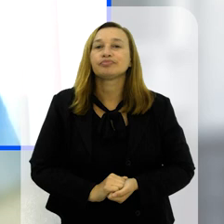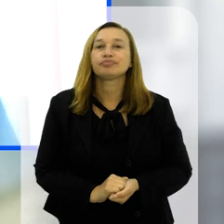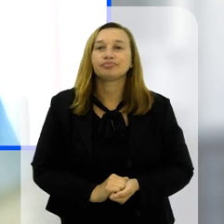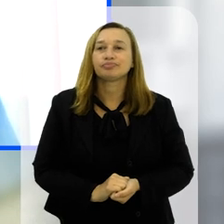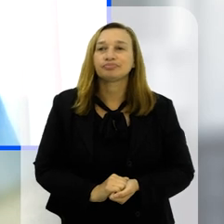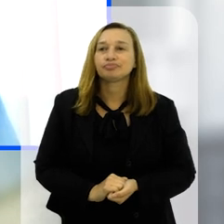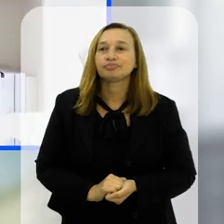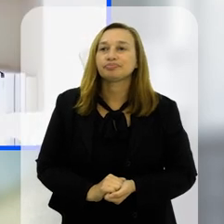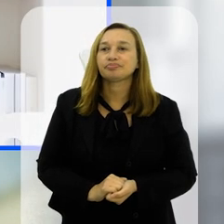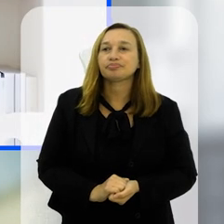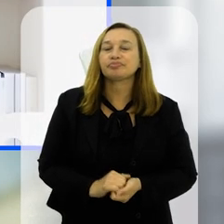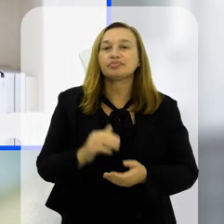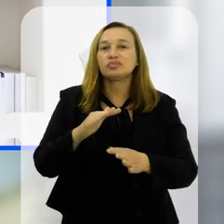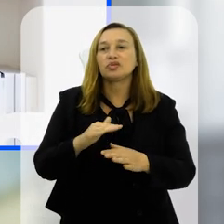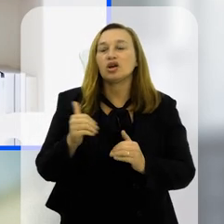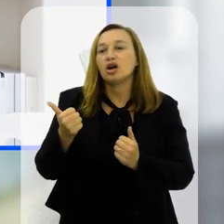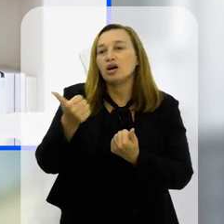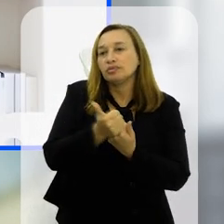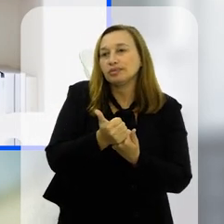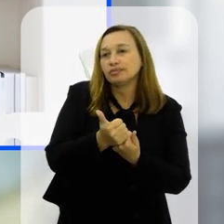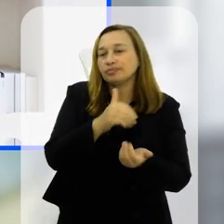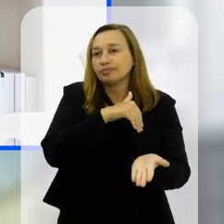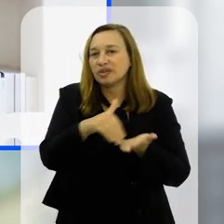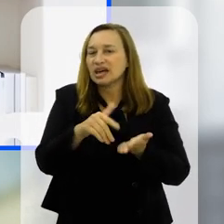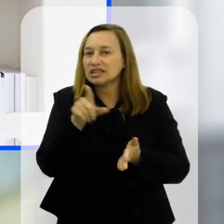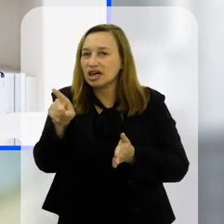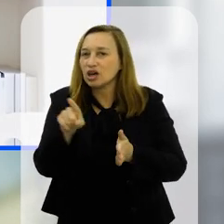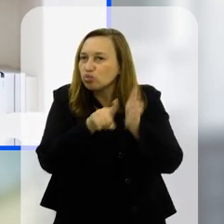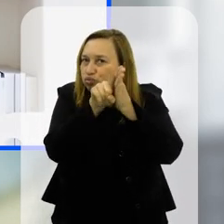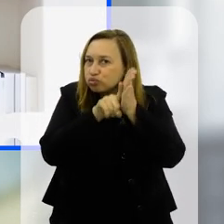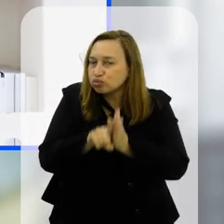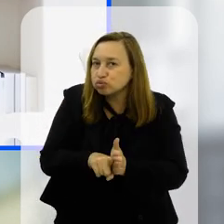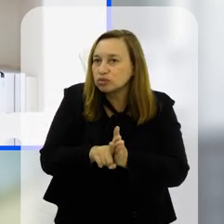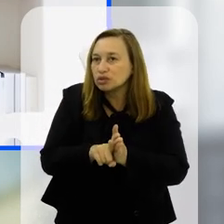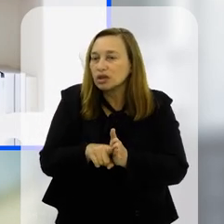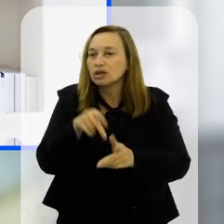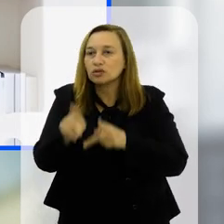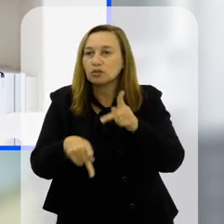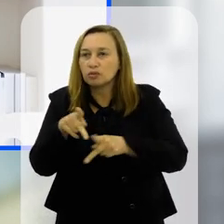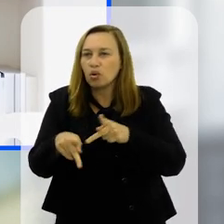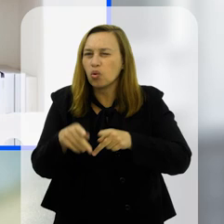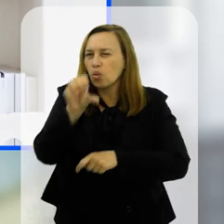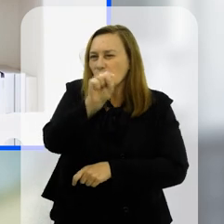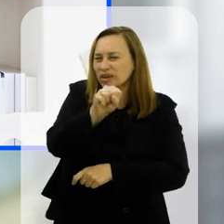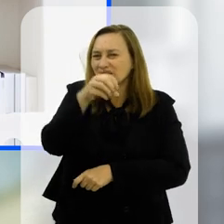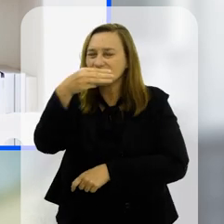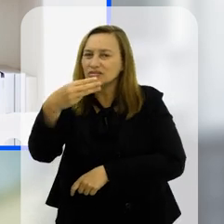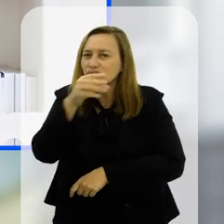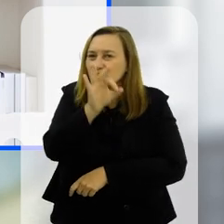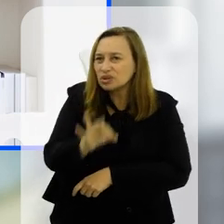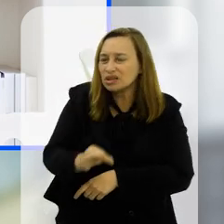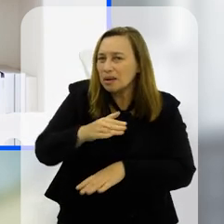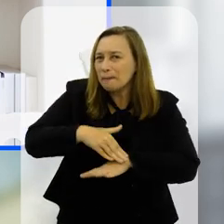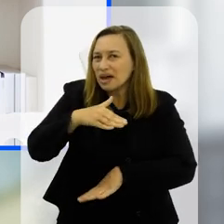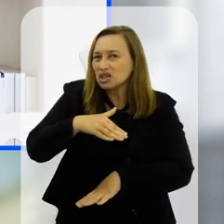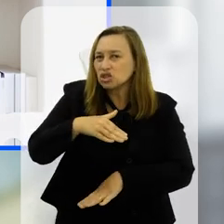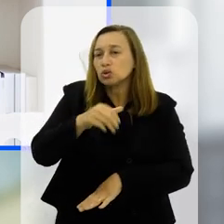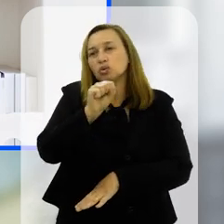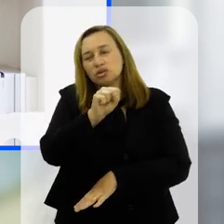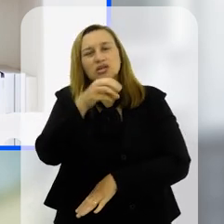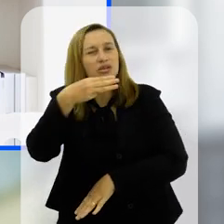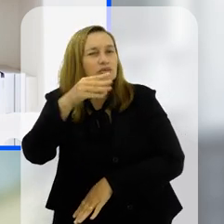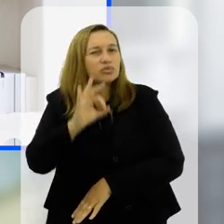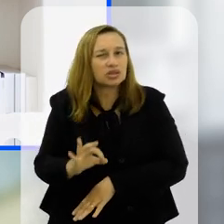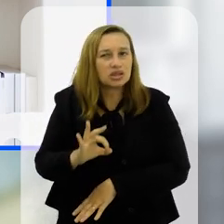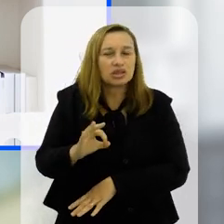estudos É, subsecretário, essa consulta pública aí parece que 83%, né, mais de 80